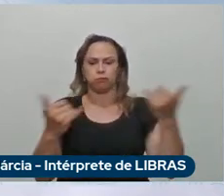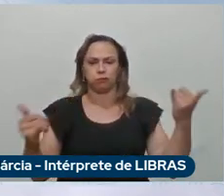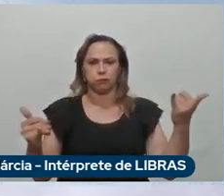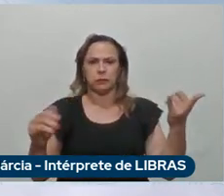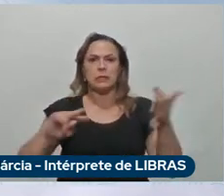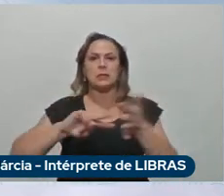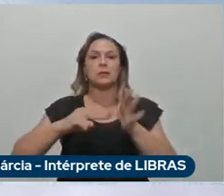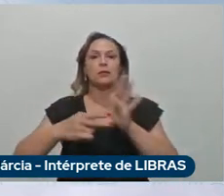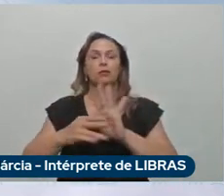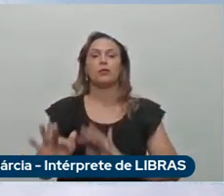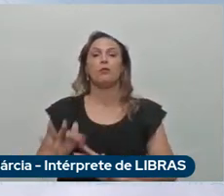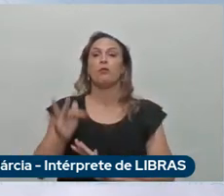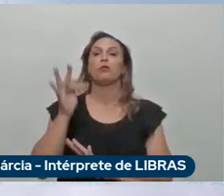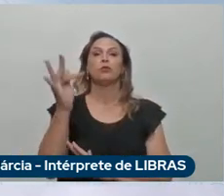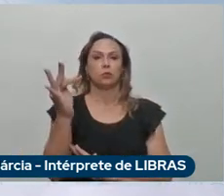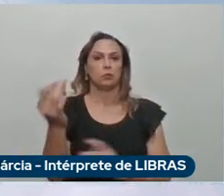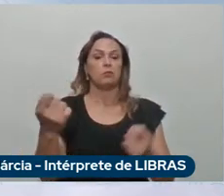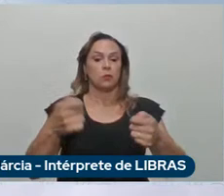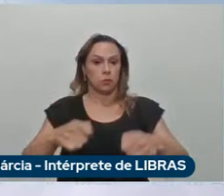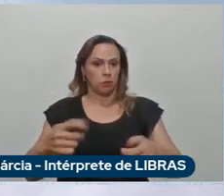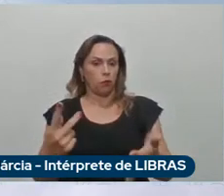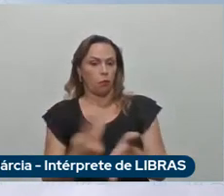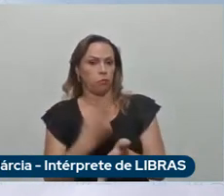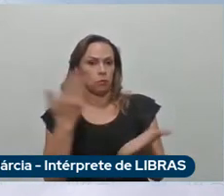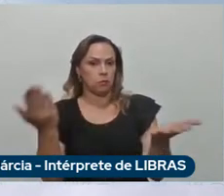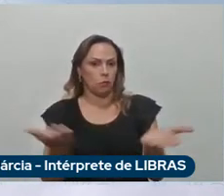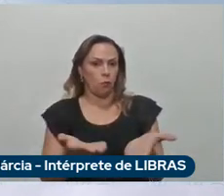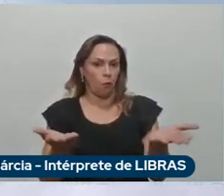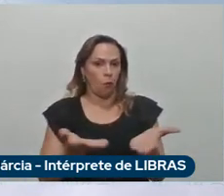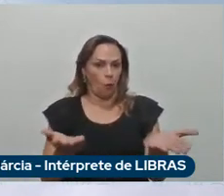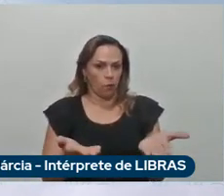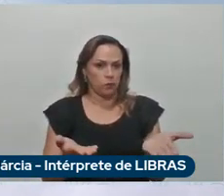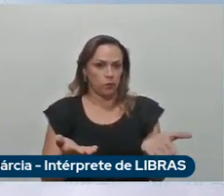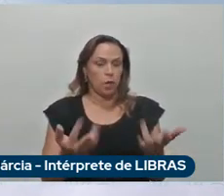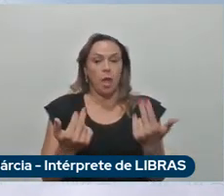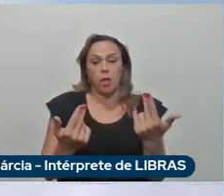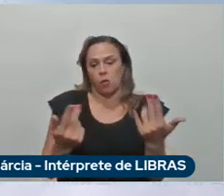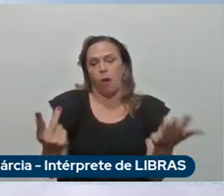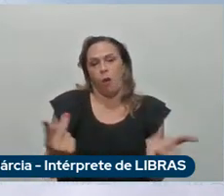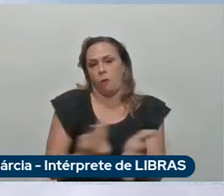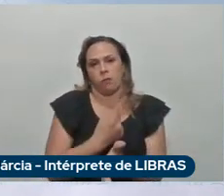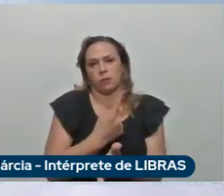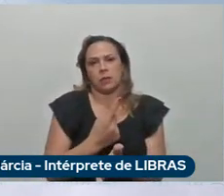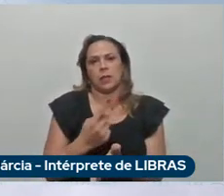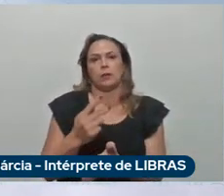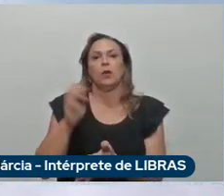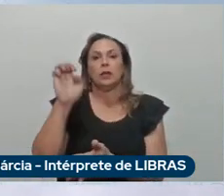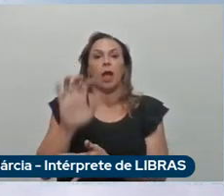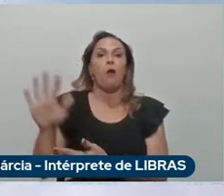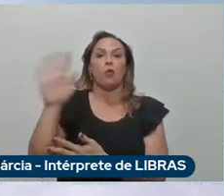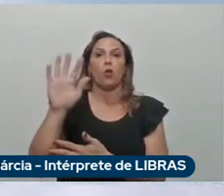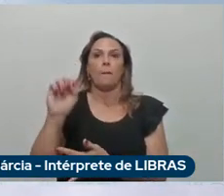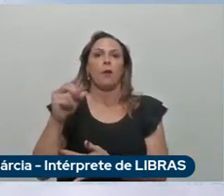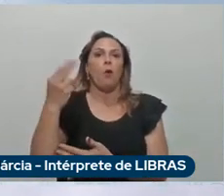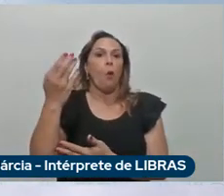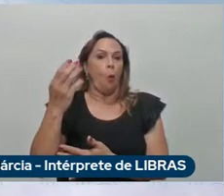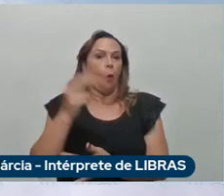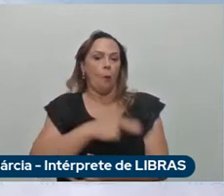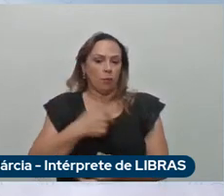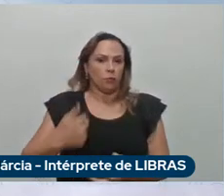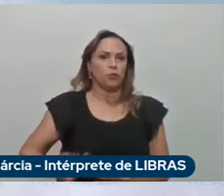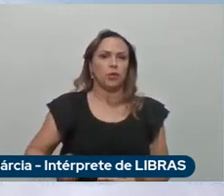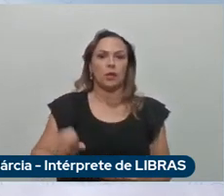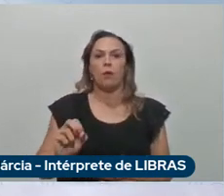esse futuro pode acontecer hoje como está acontecendo na Europa ou na China pode acontecer logo logo amanhã